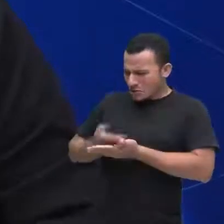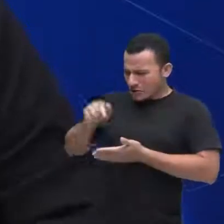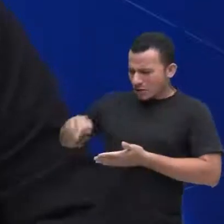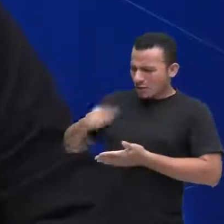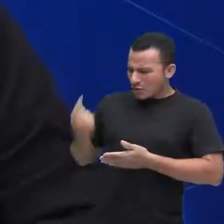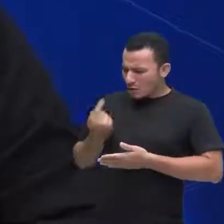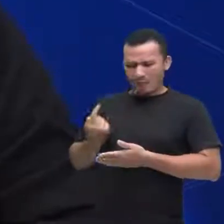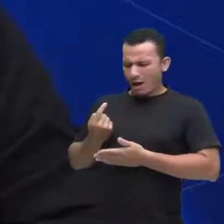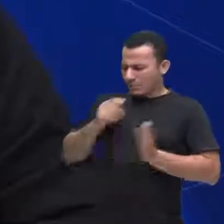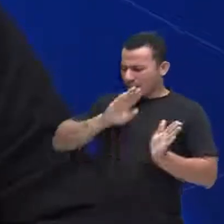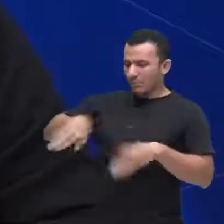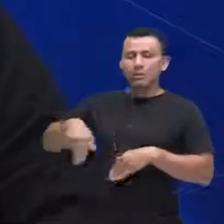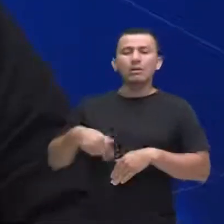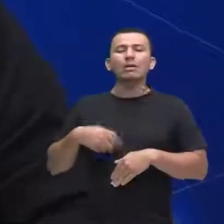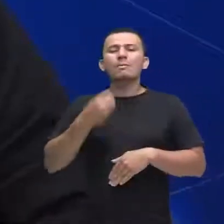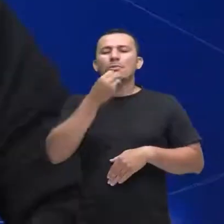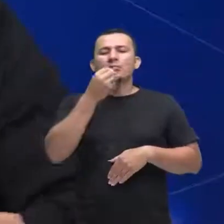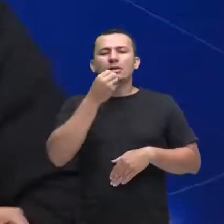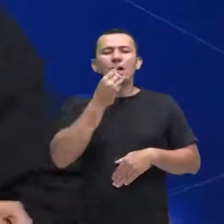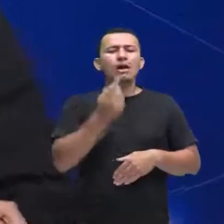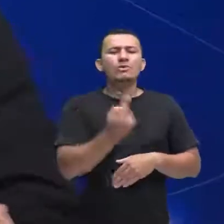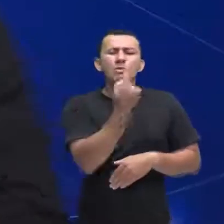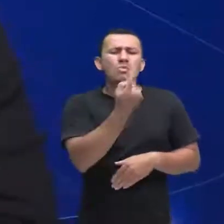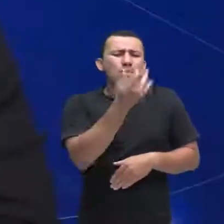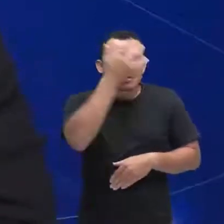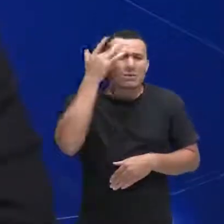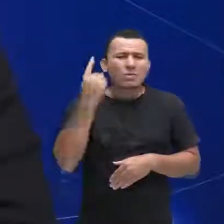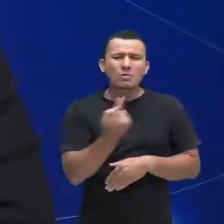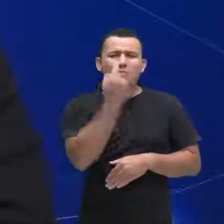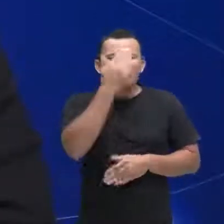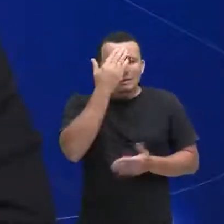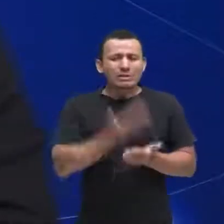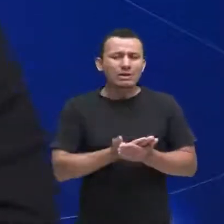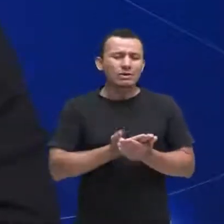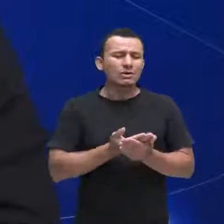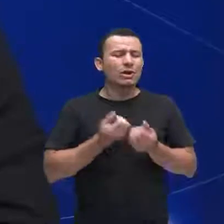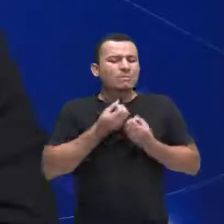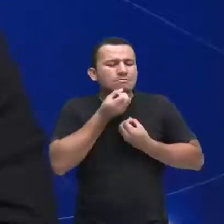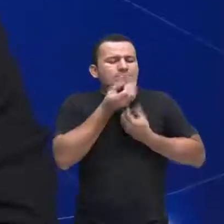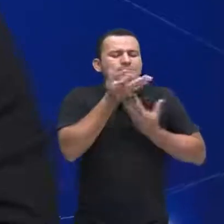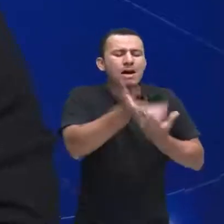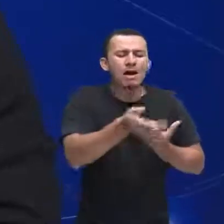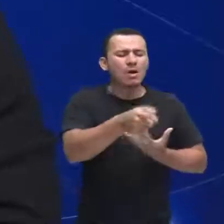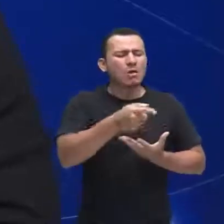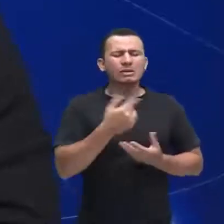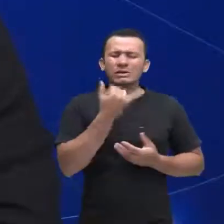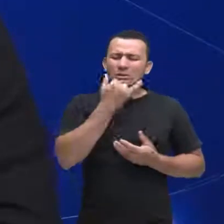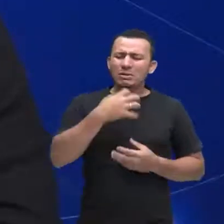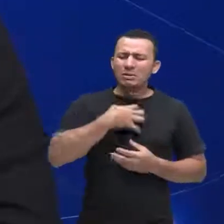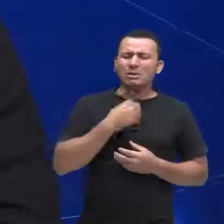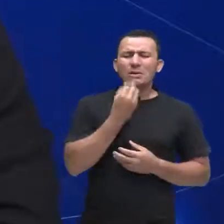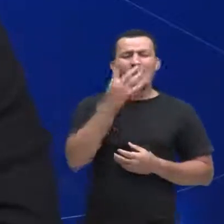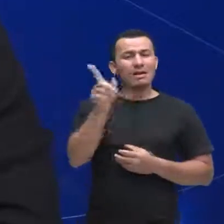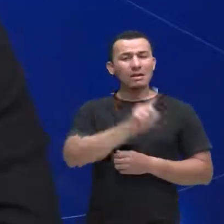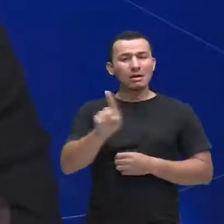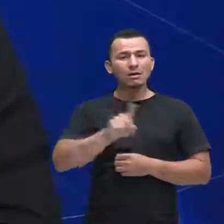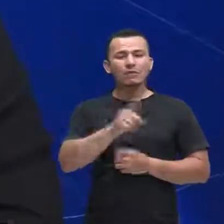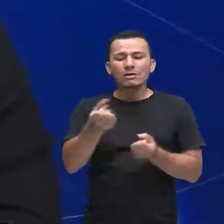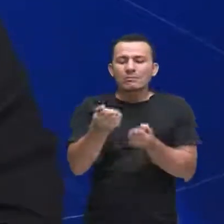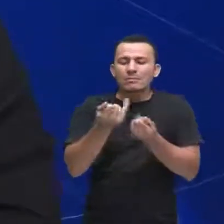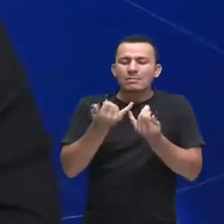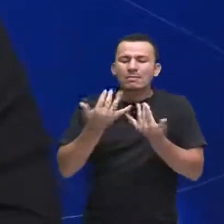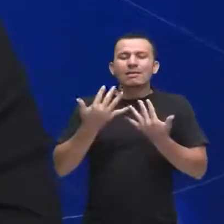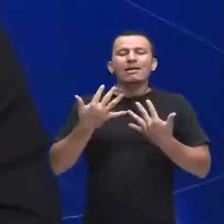sozinho tu dá oportunidade para um amigo que seja olha poxa não estou tão bem aconteceu isso estou passando por isso você consegue